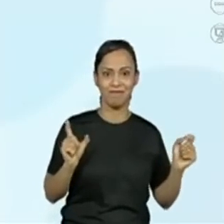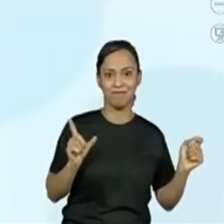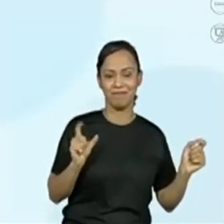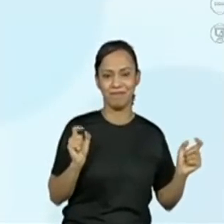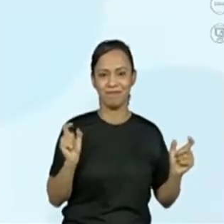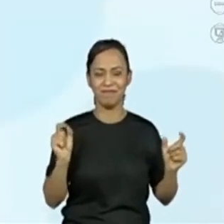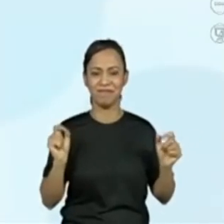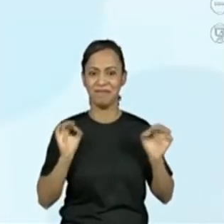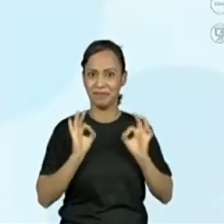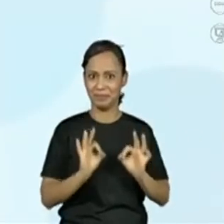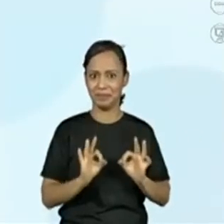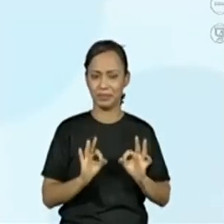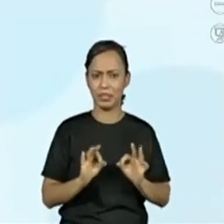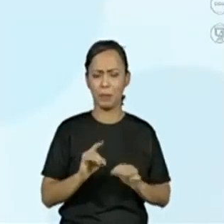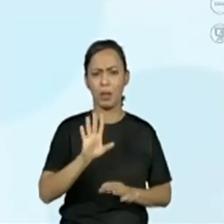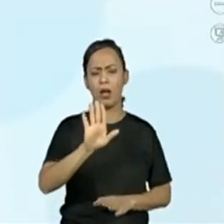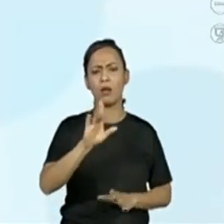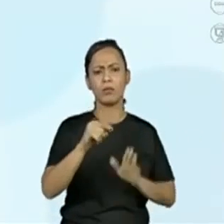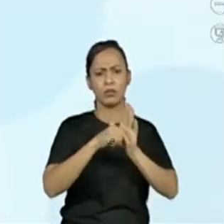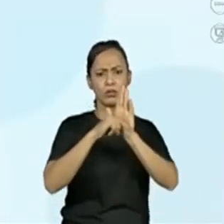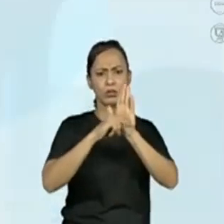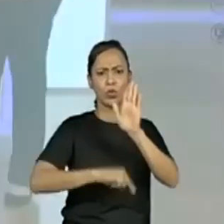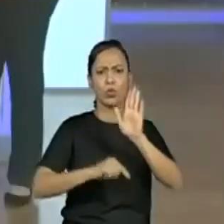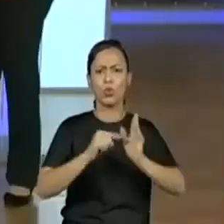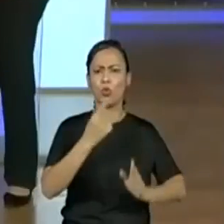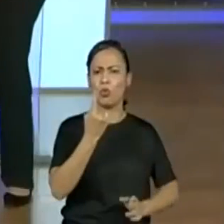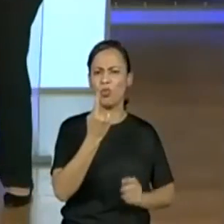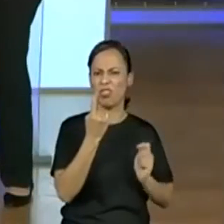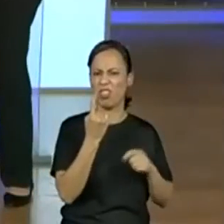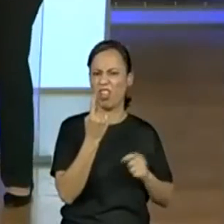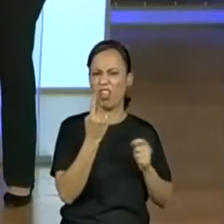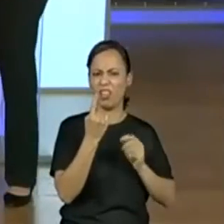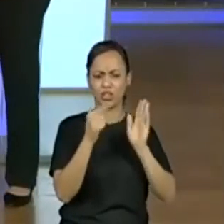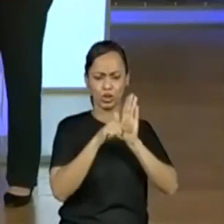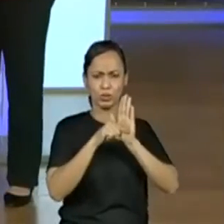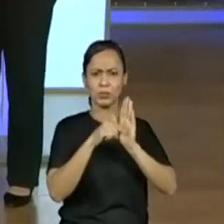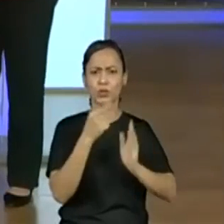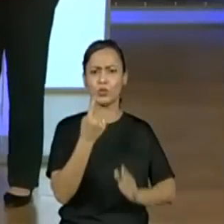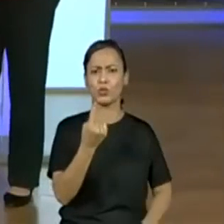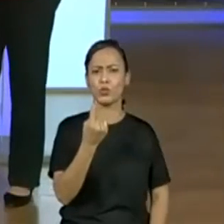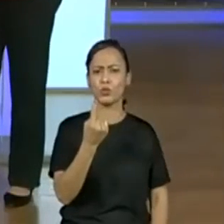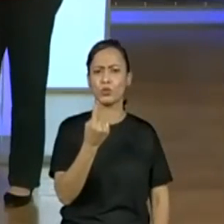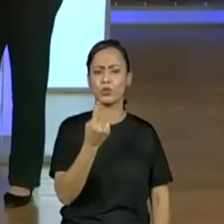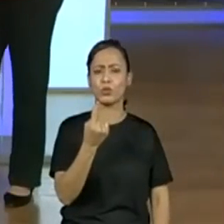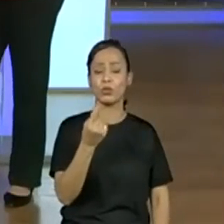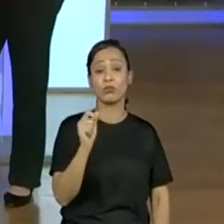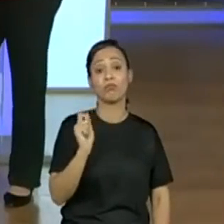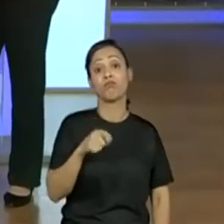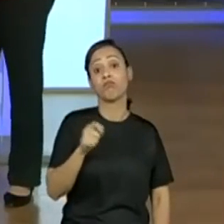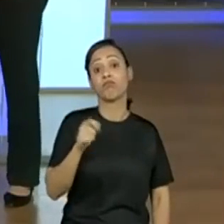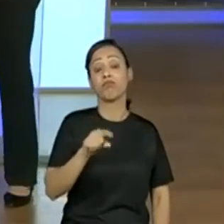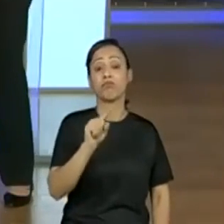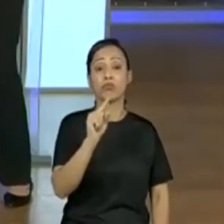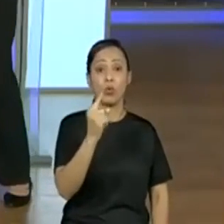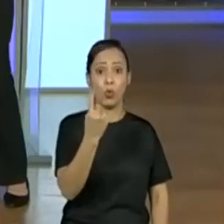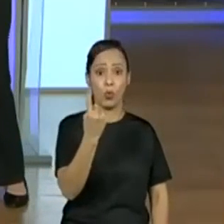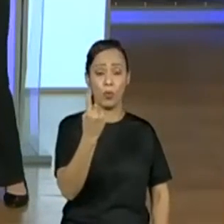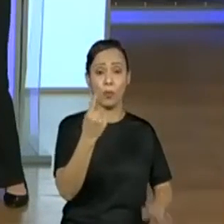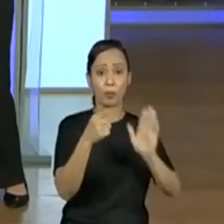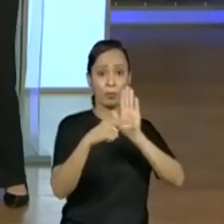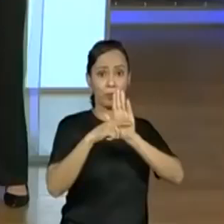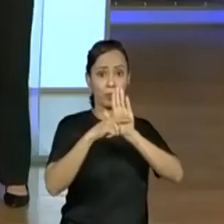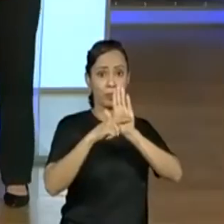E pensando no número 1, eu posso subtrair 1 de 1 ainda? Posso. Eu ainda tenho uma unidade.